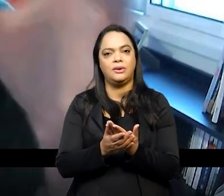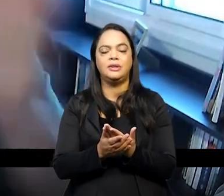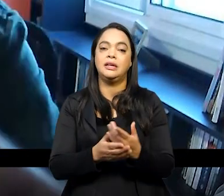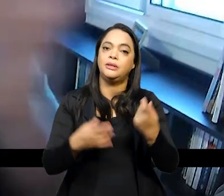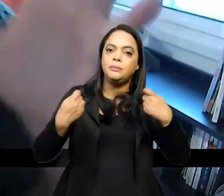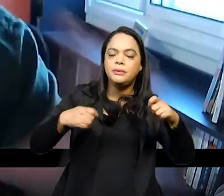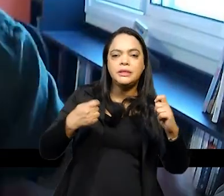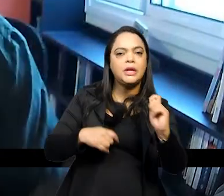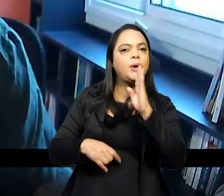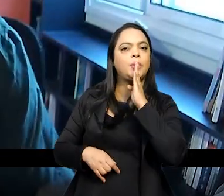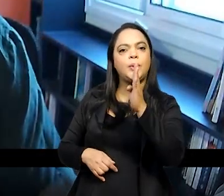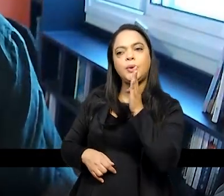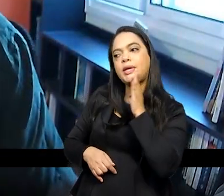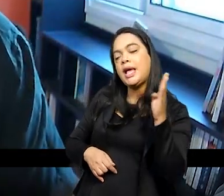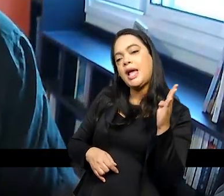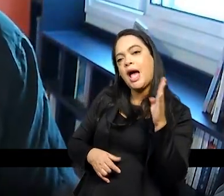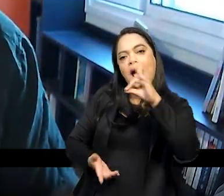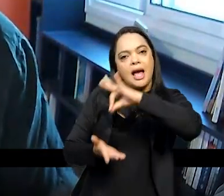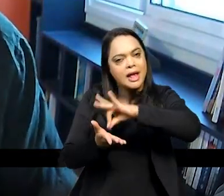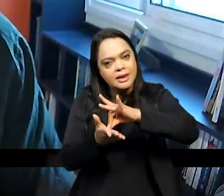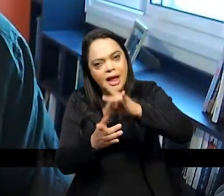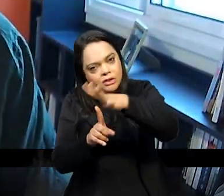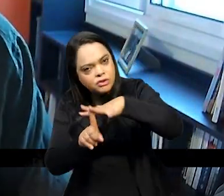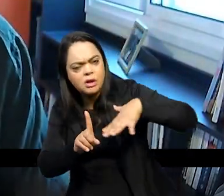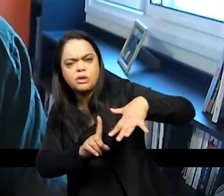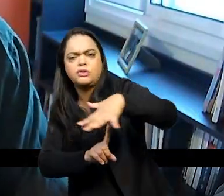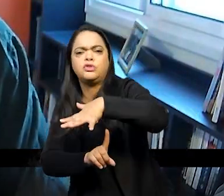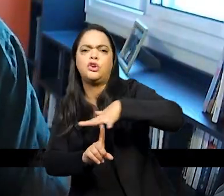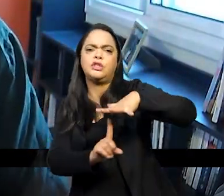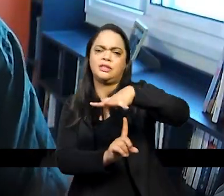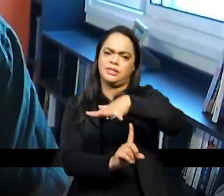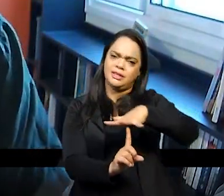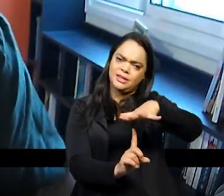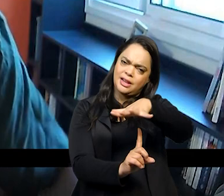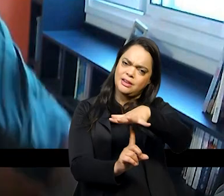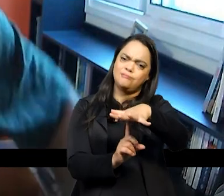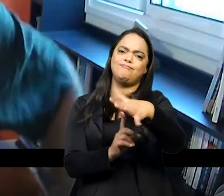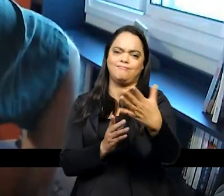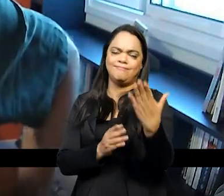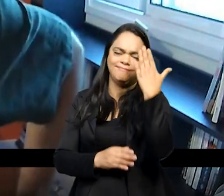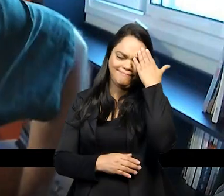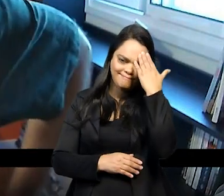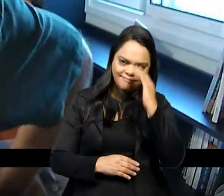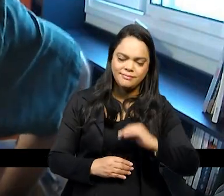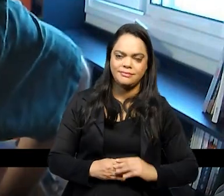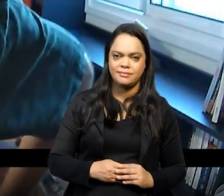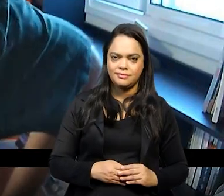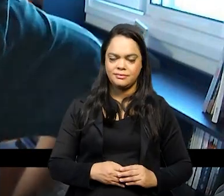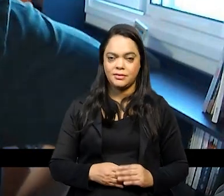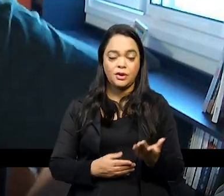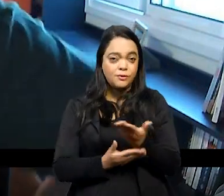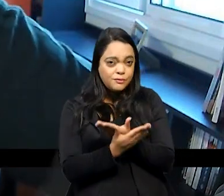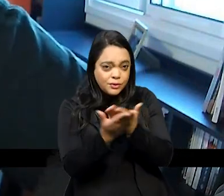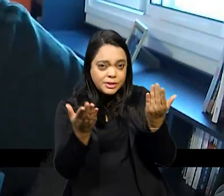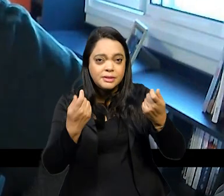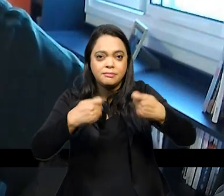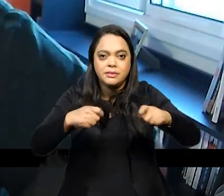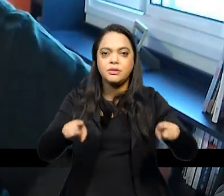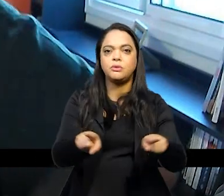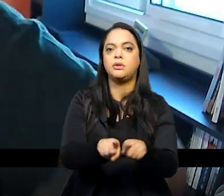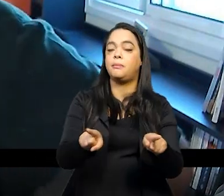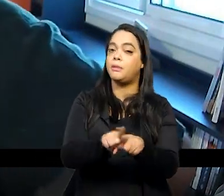essas duas partes da realidade social interagindo eu acho que vocês precisam também